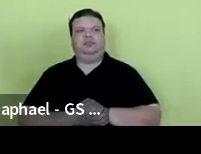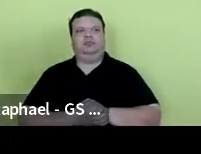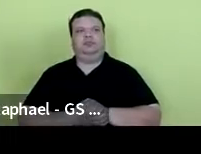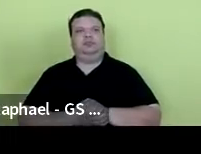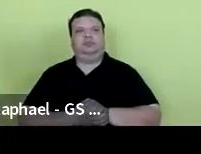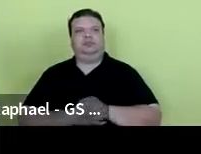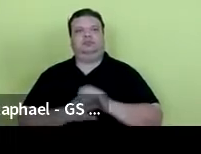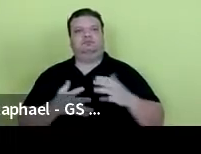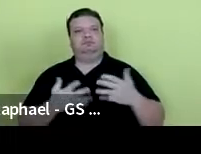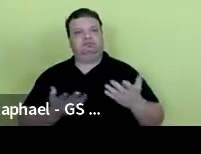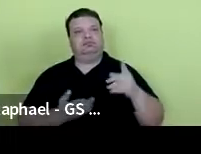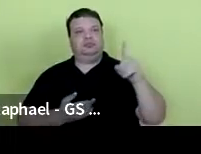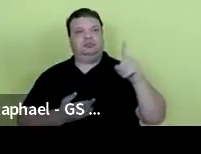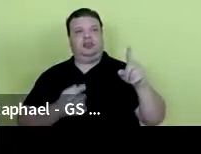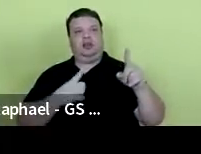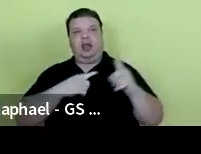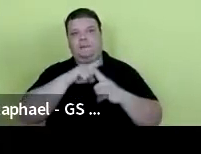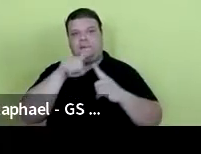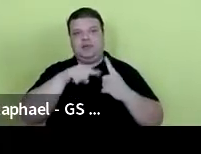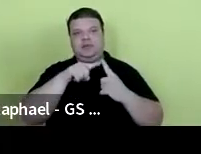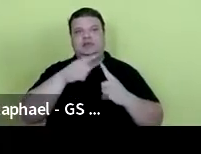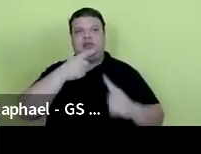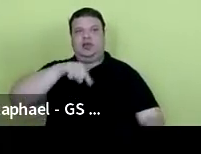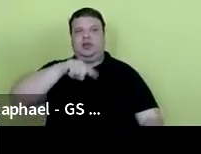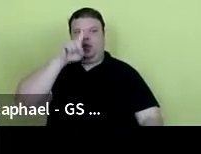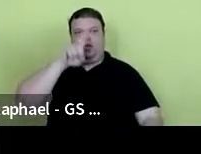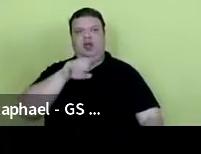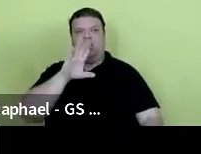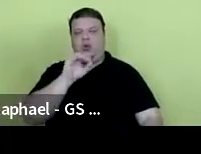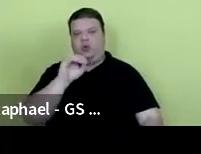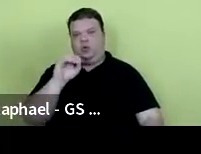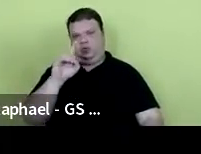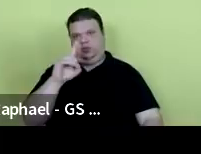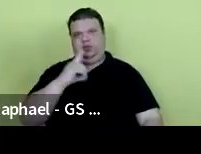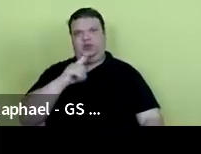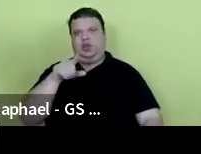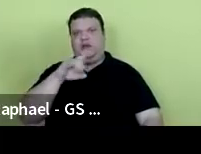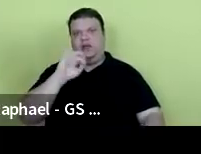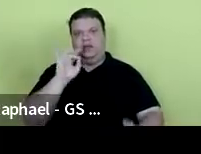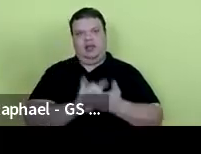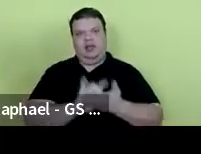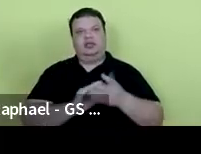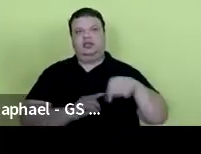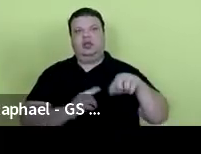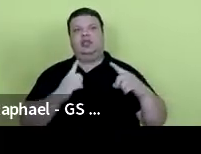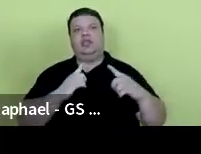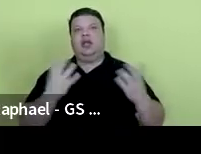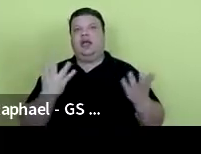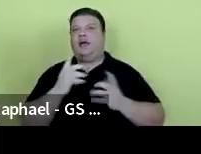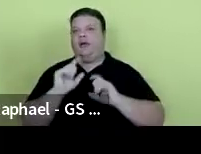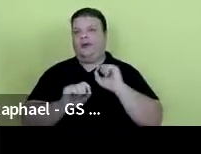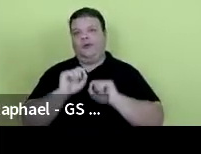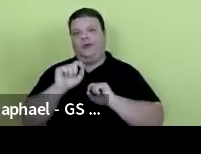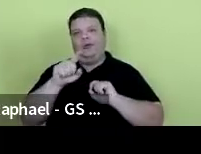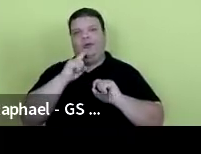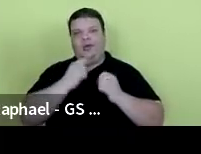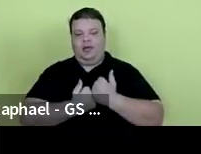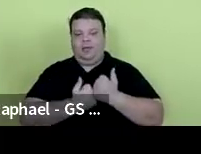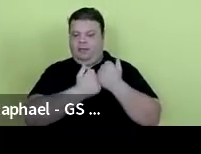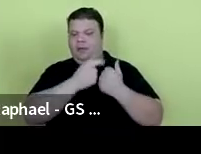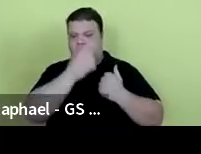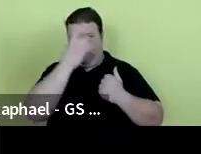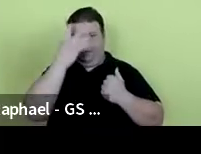Bom, aqui é a missão da nossa coordenação. Na verdade, o que a gente tem a fazer? Apoiar a capacitação dos estudantes de